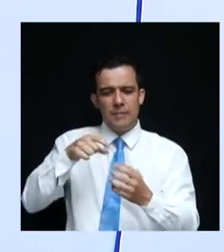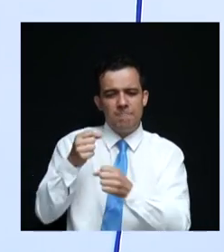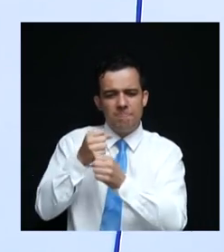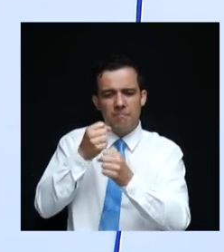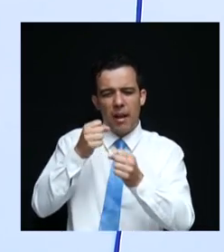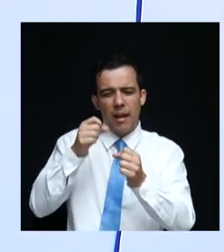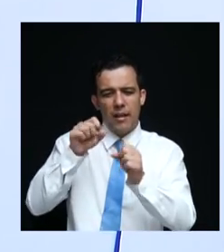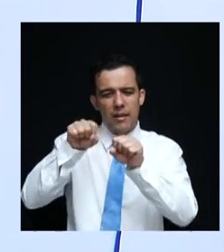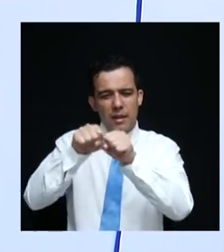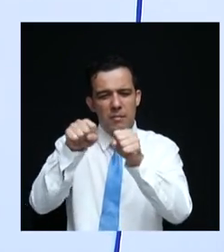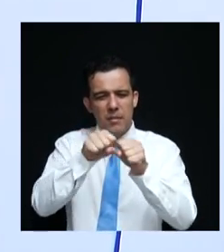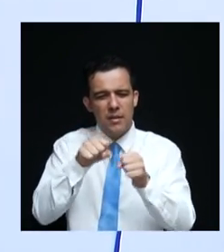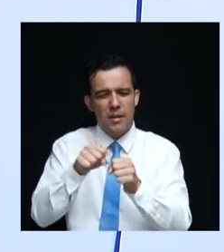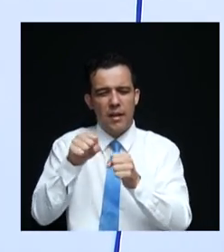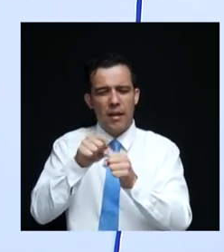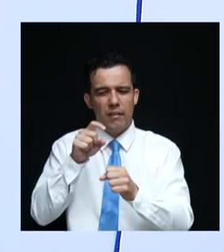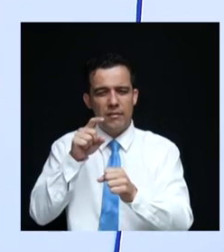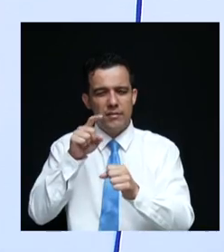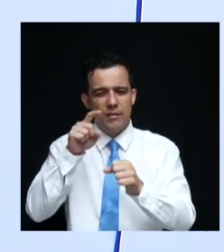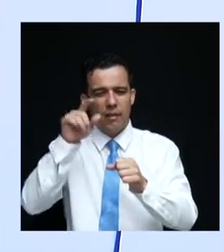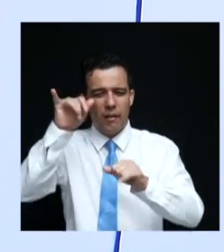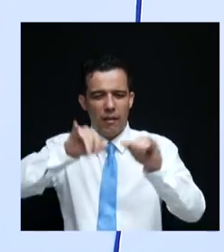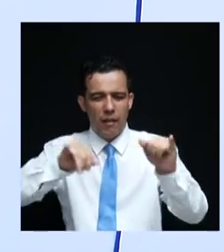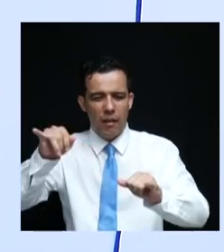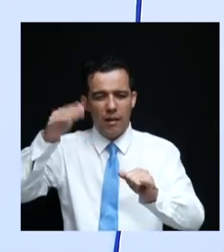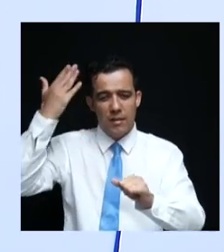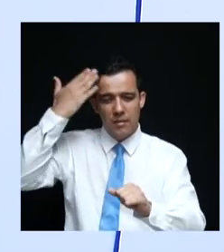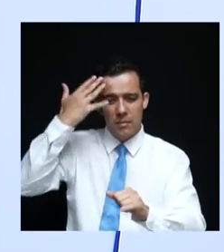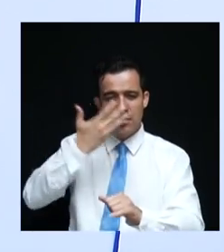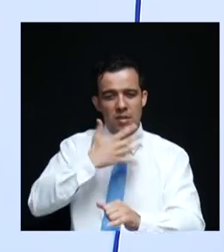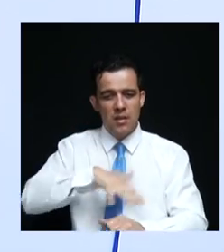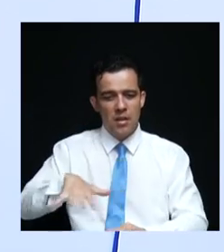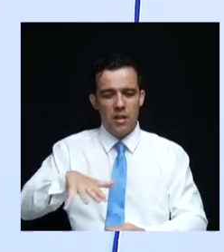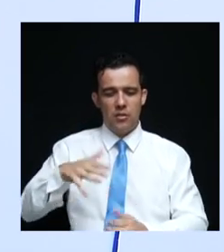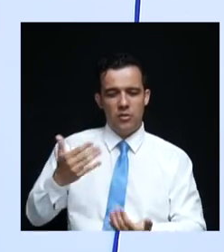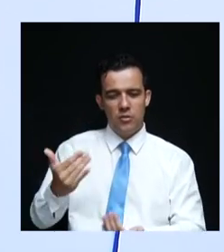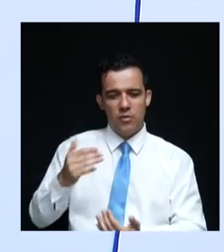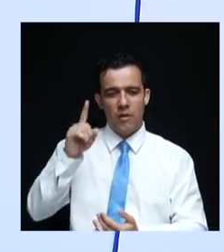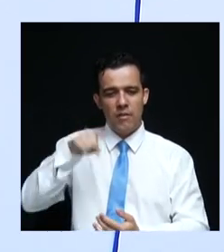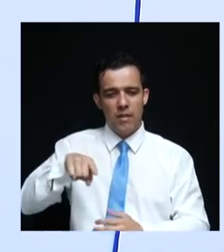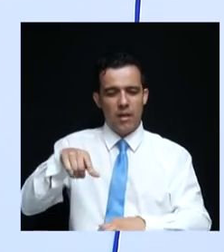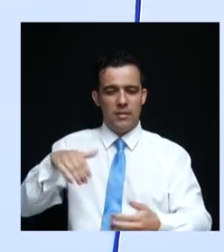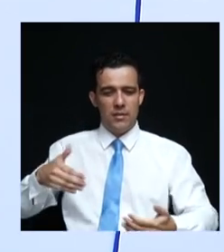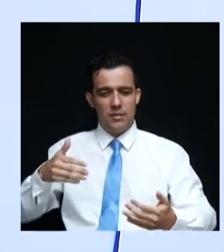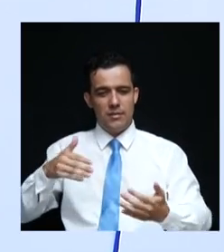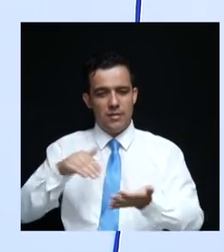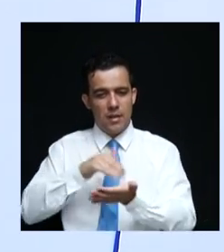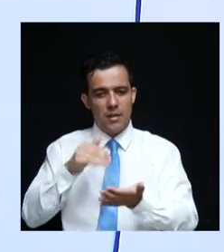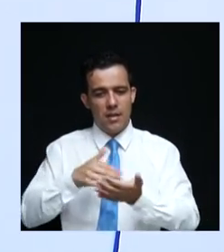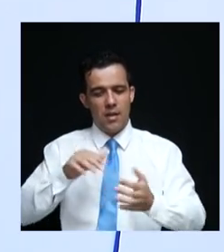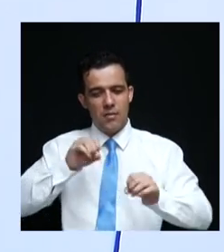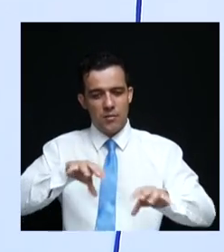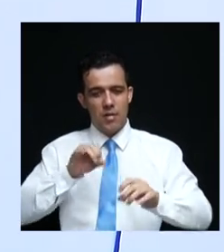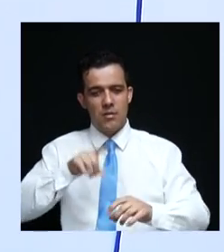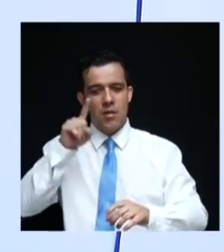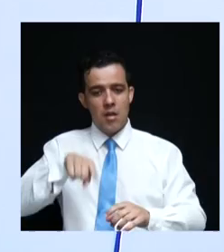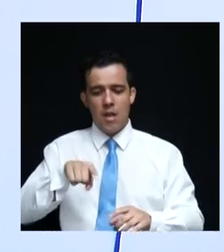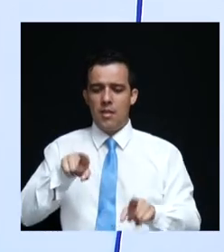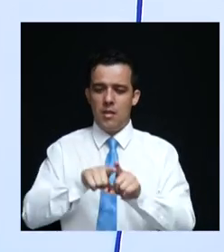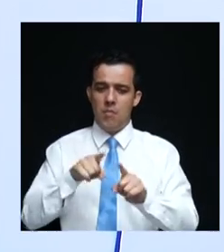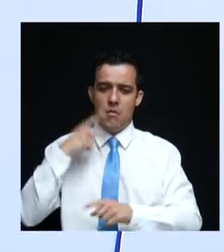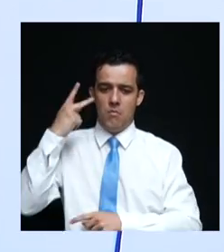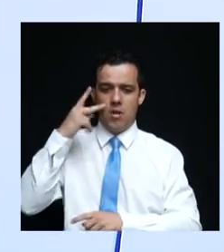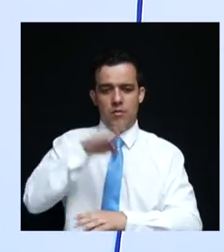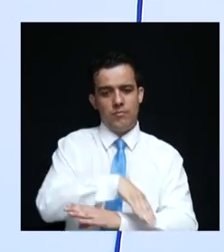desabando na cabeça de crianças, de jovens e de profissionais da educação. É preciso também avançar em uma política de ensino em tempo integral.